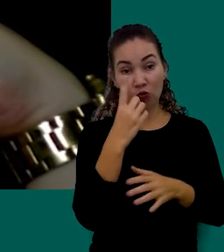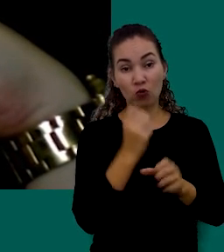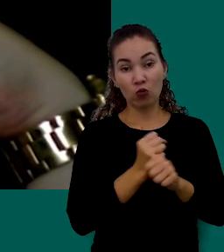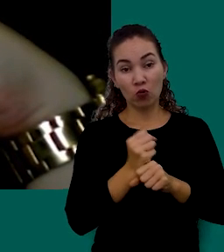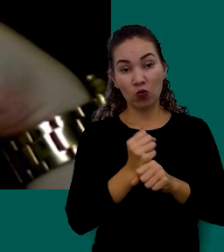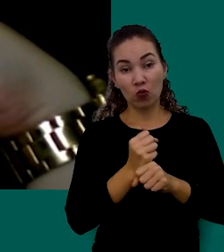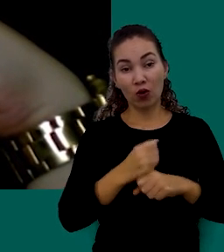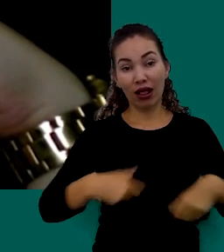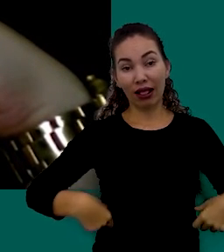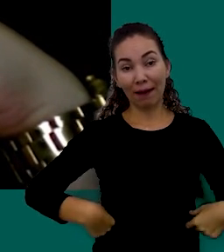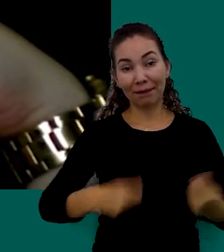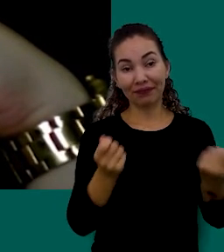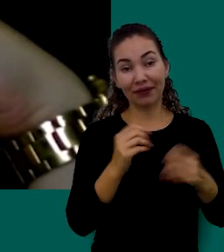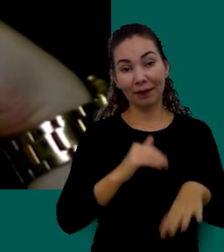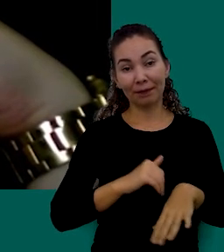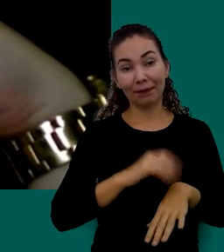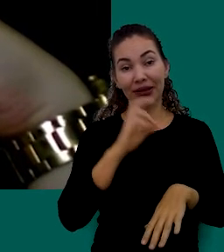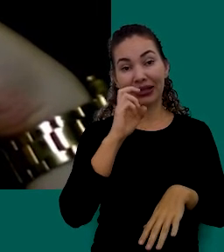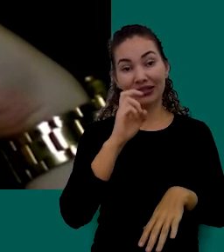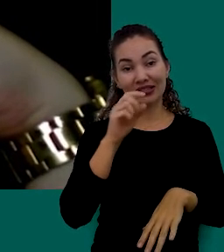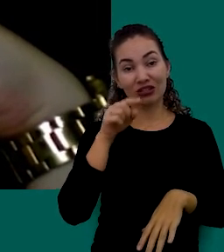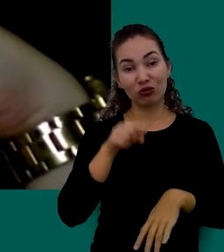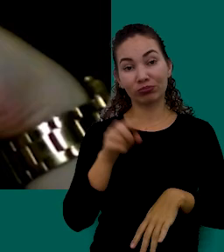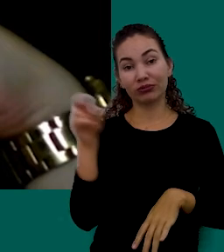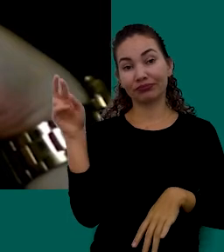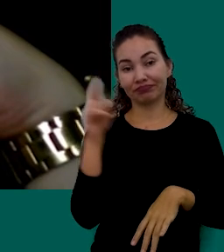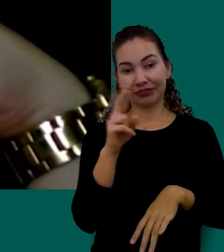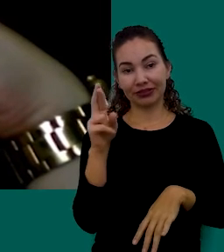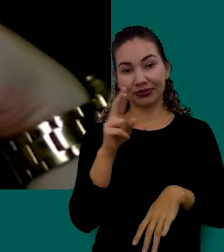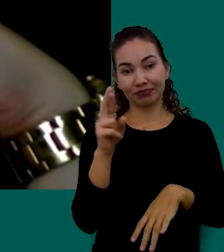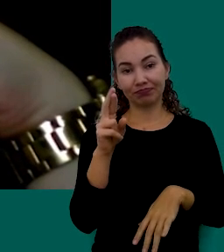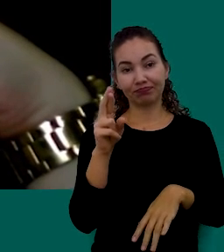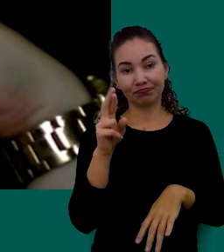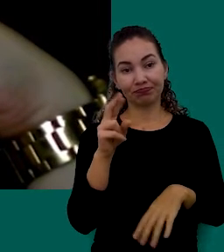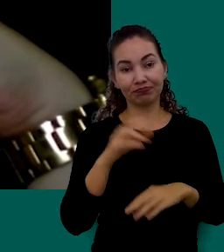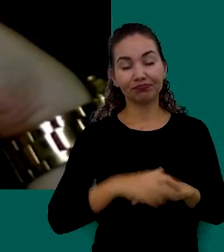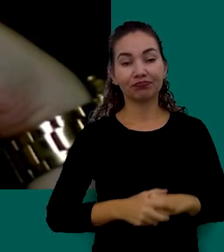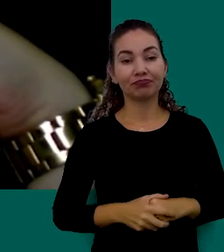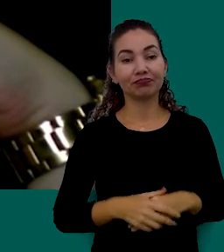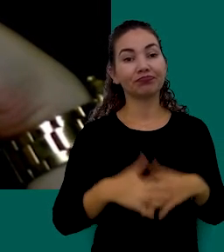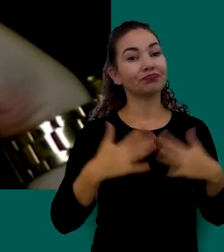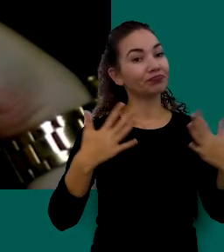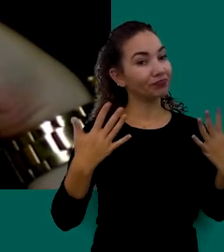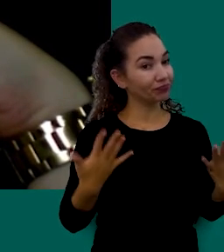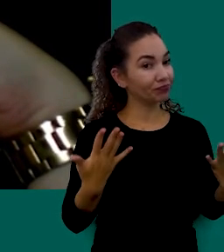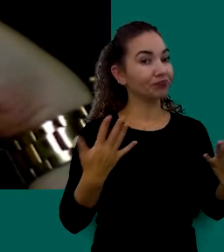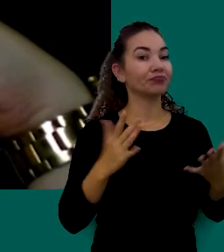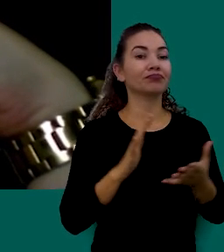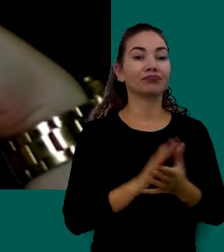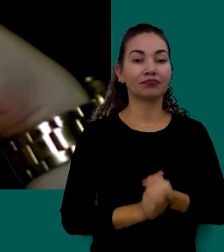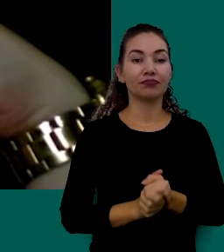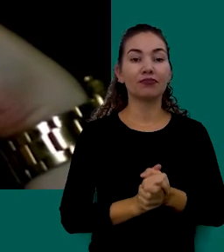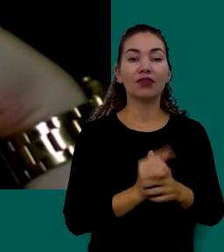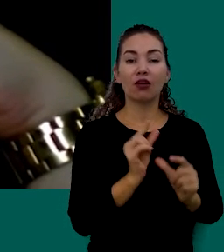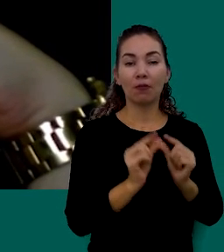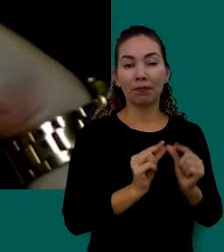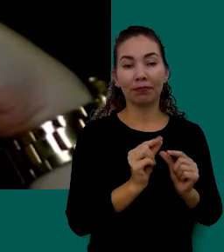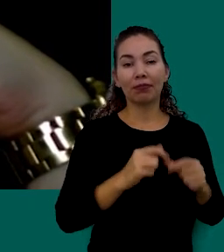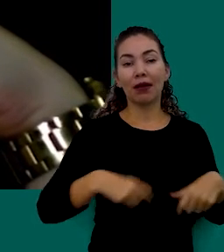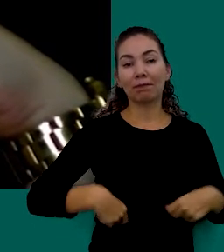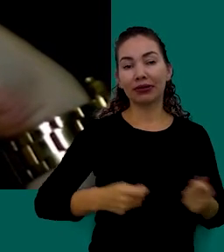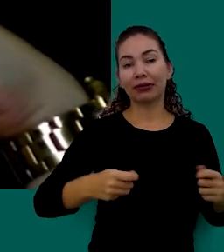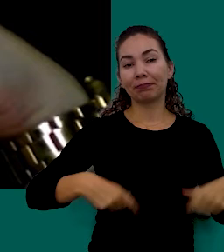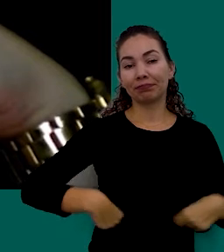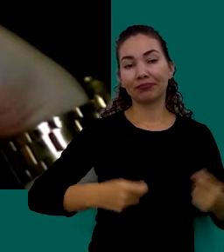Você Terá Gastado Mais De 5 Mil Reais Então É Aquela História Dos Pequenos Gastos Que